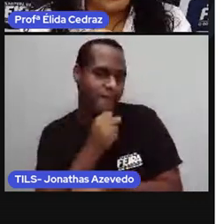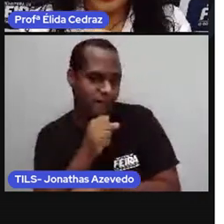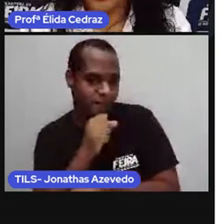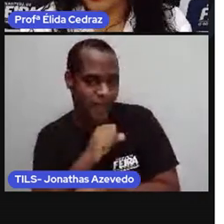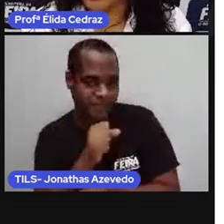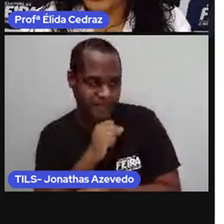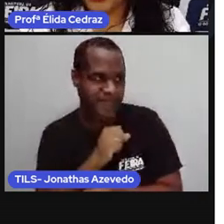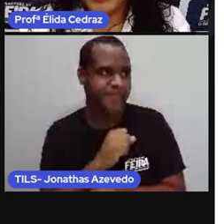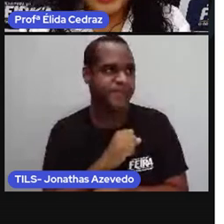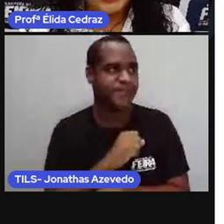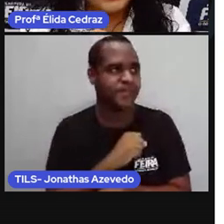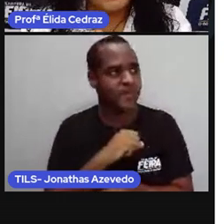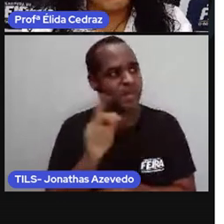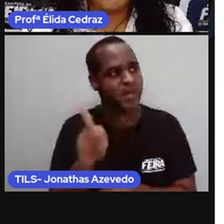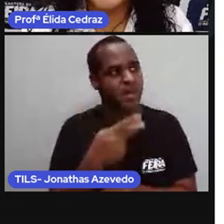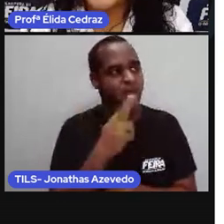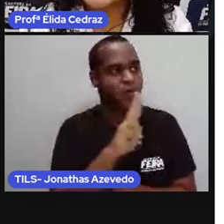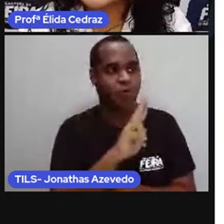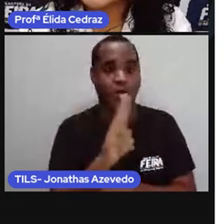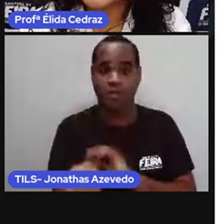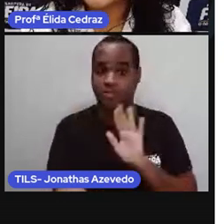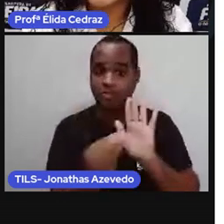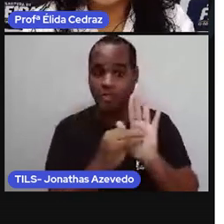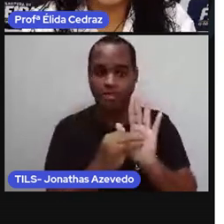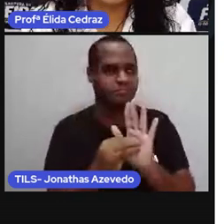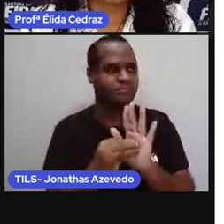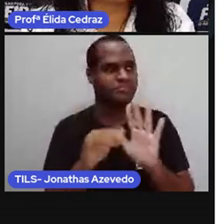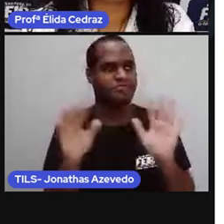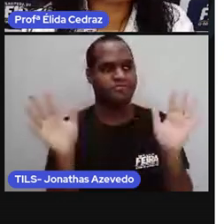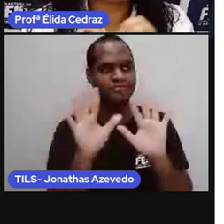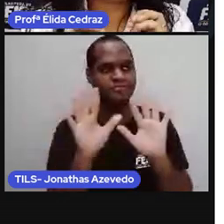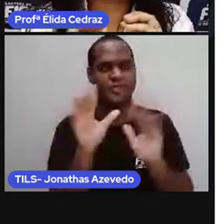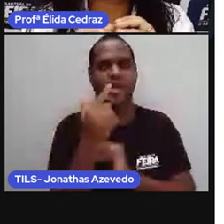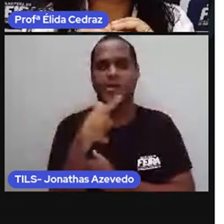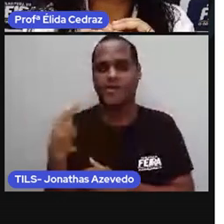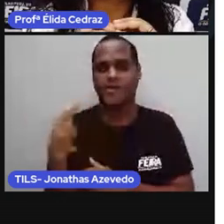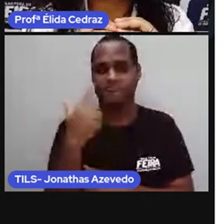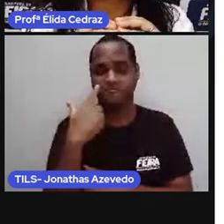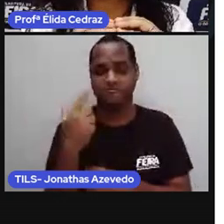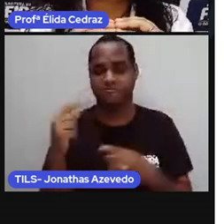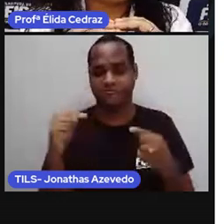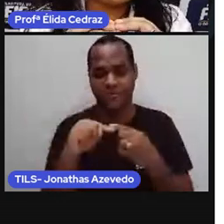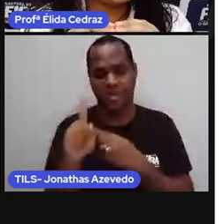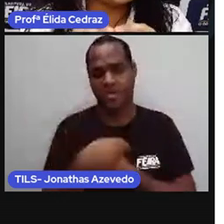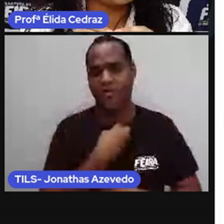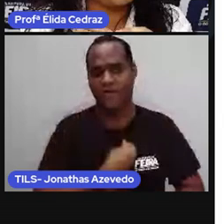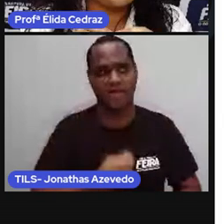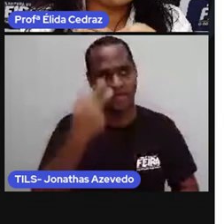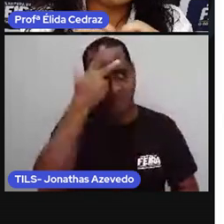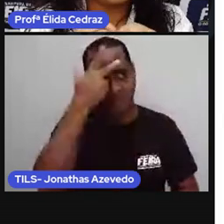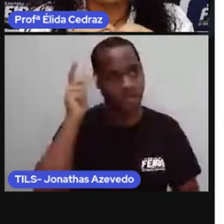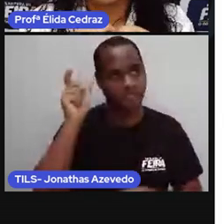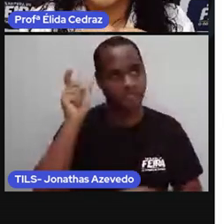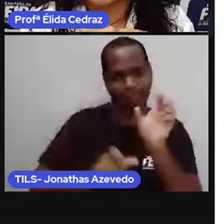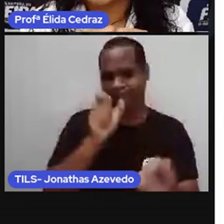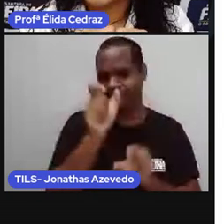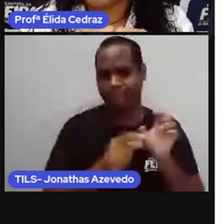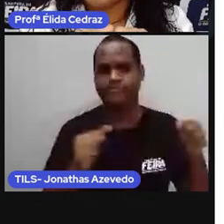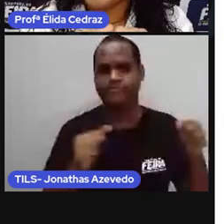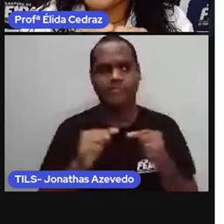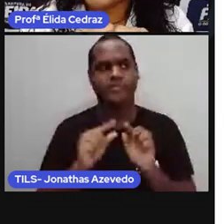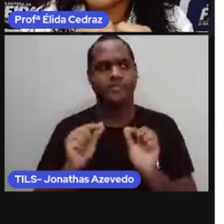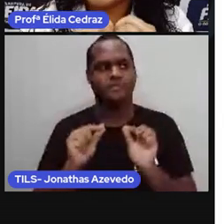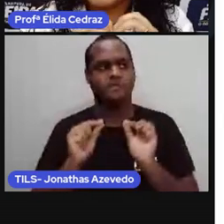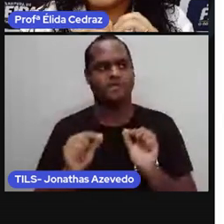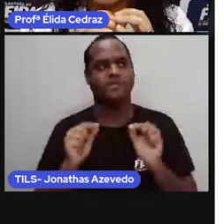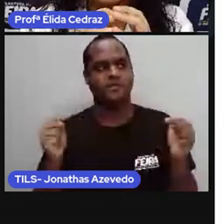Pró não colocou o nome nessa, porque essa aqui não é o modelo de uma pessoa. Aqui,